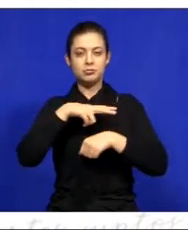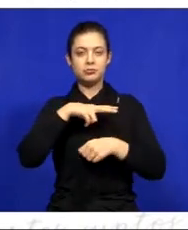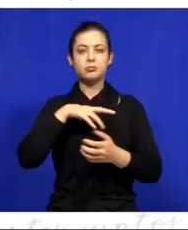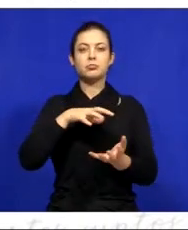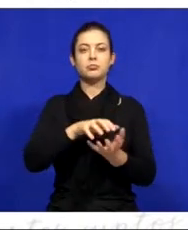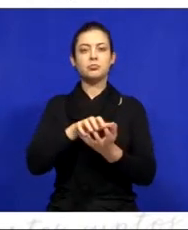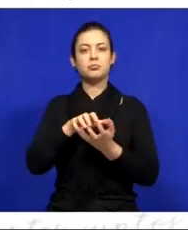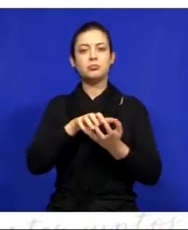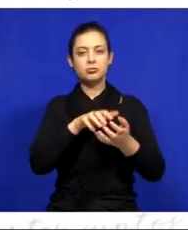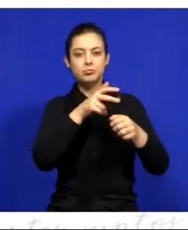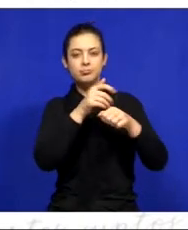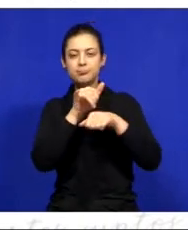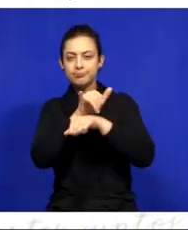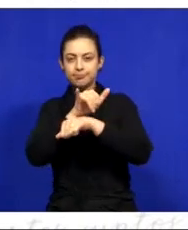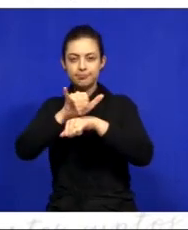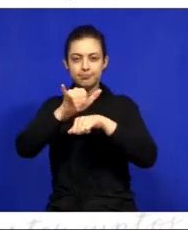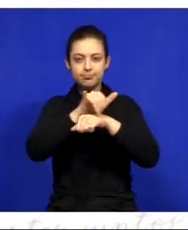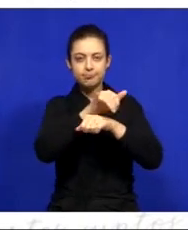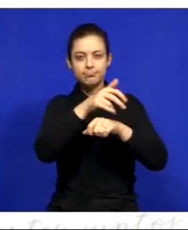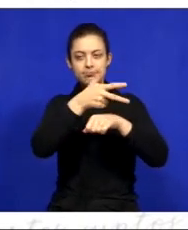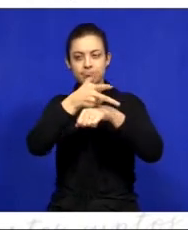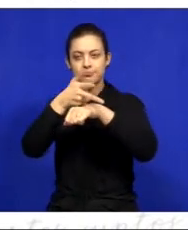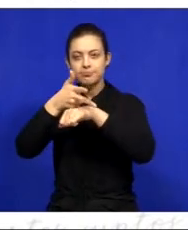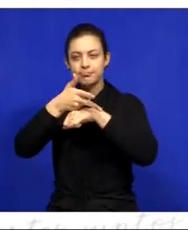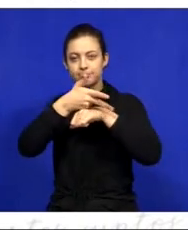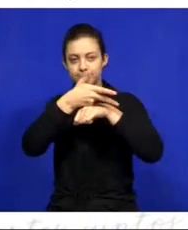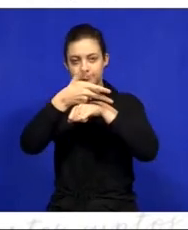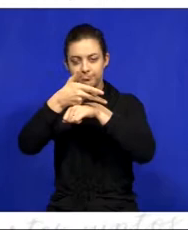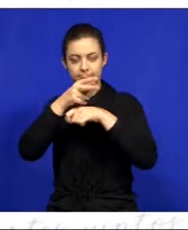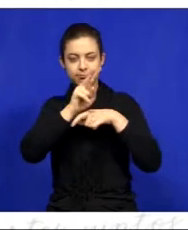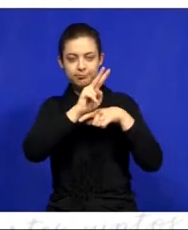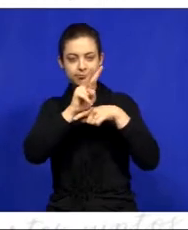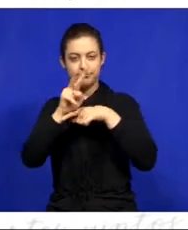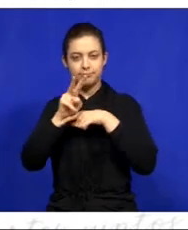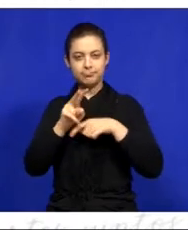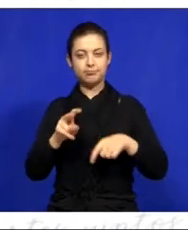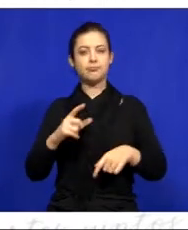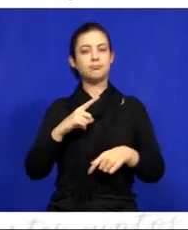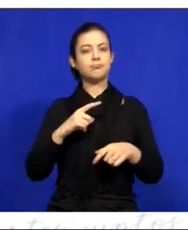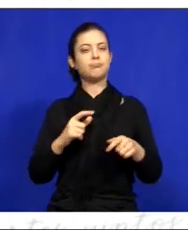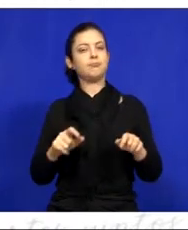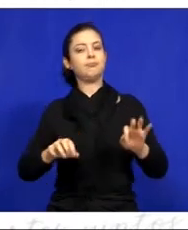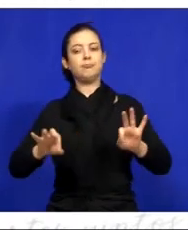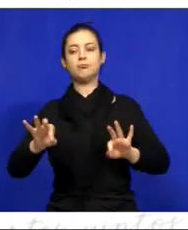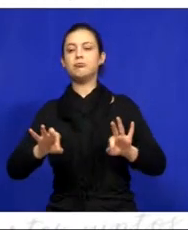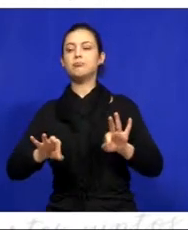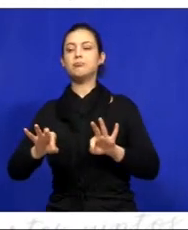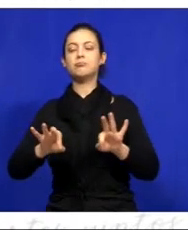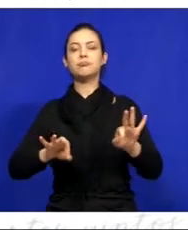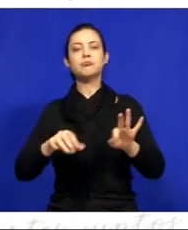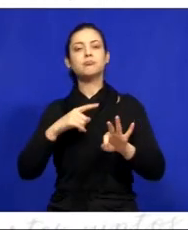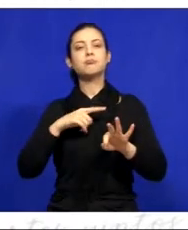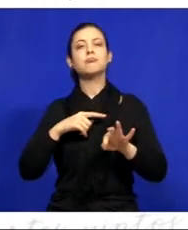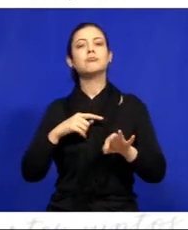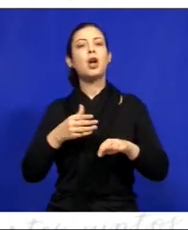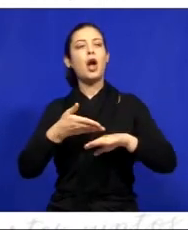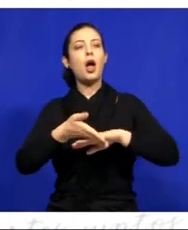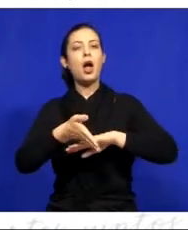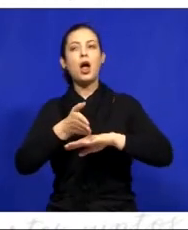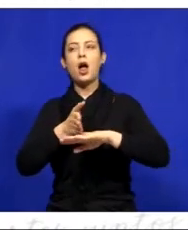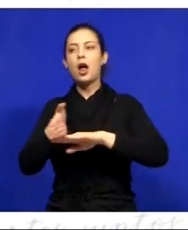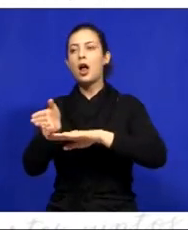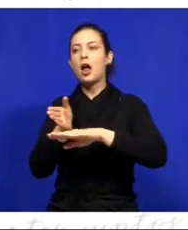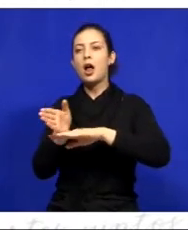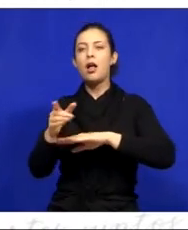posicionadas em pontos estratégicos, assim como todos os acessos da cidade deverão